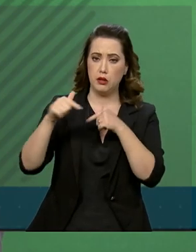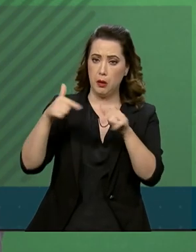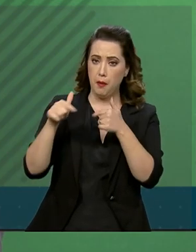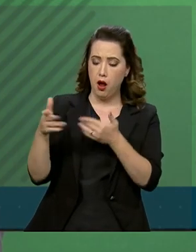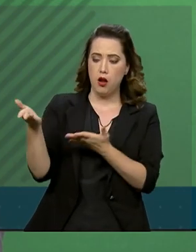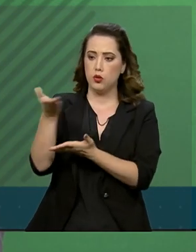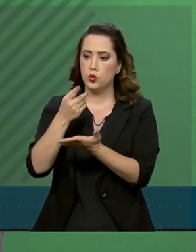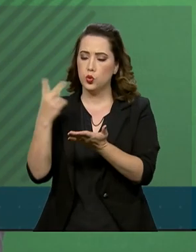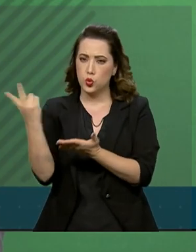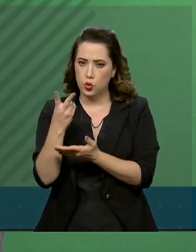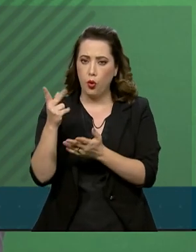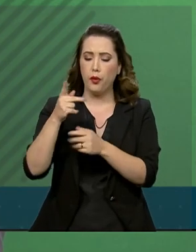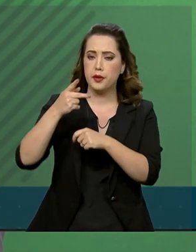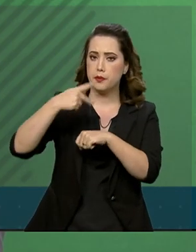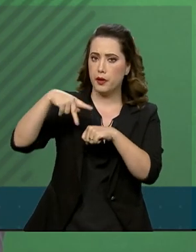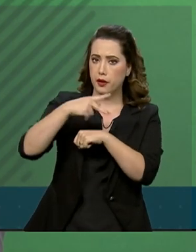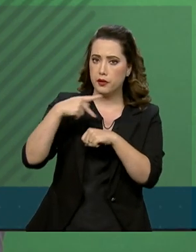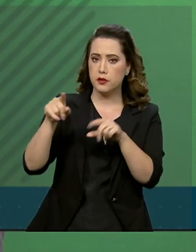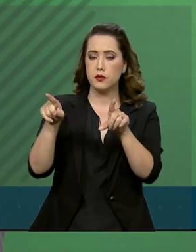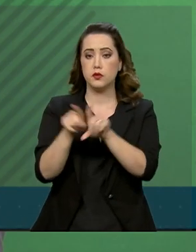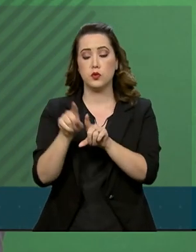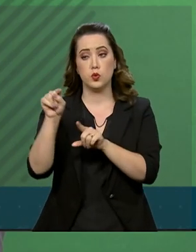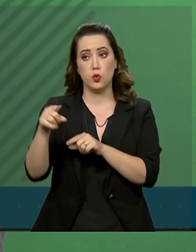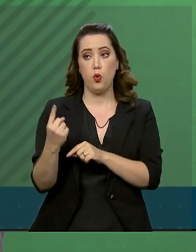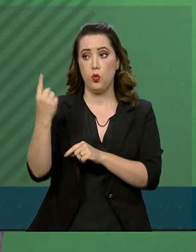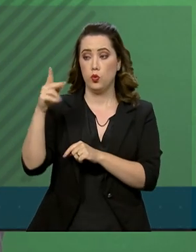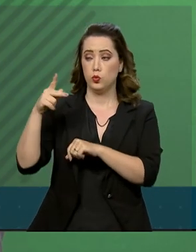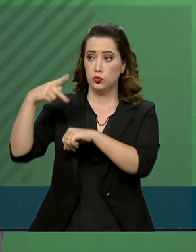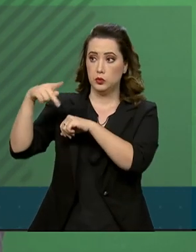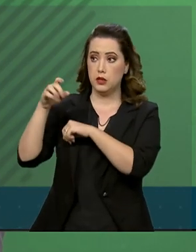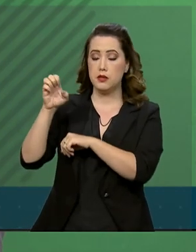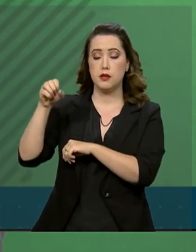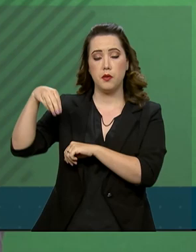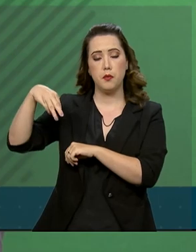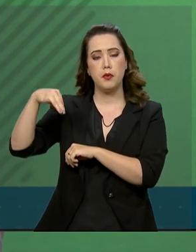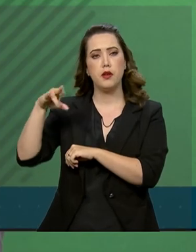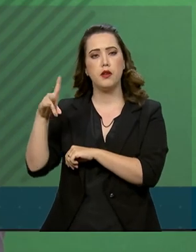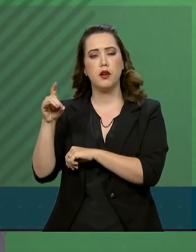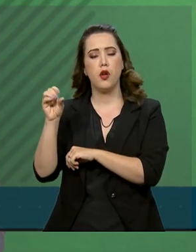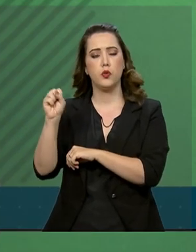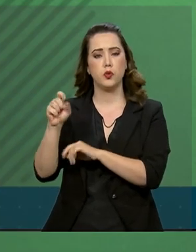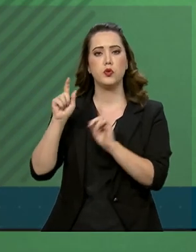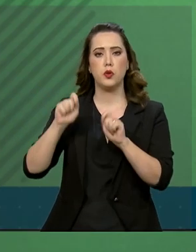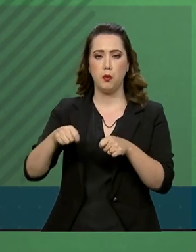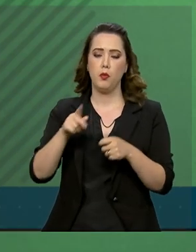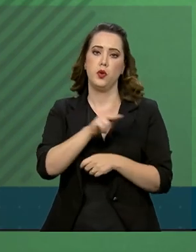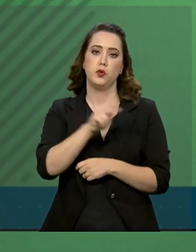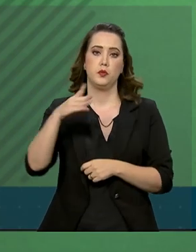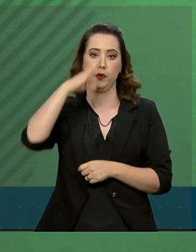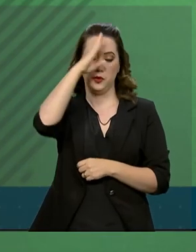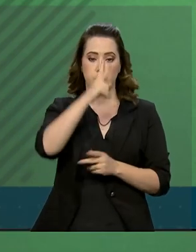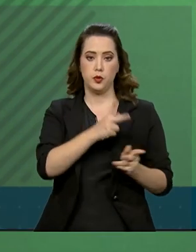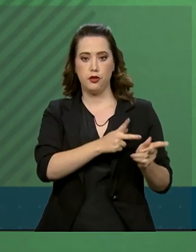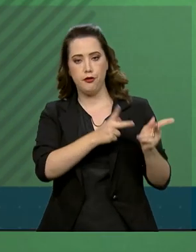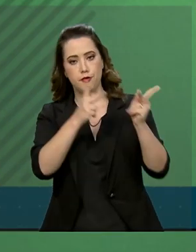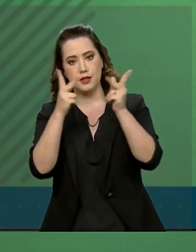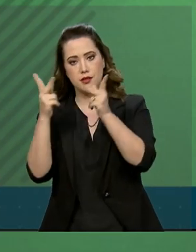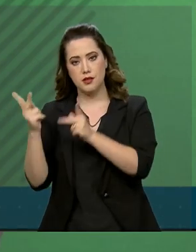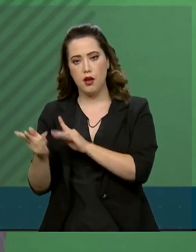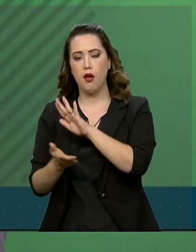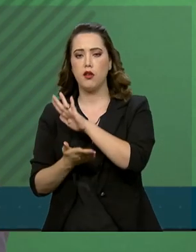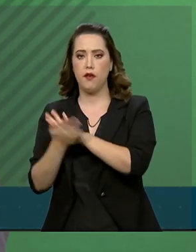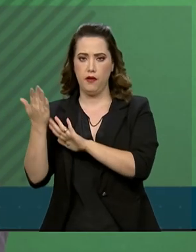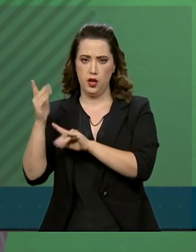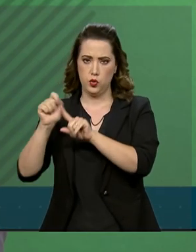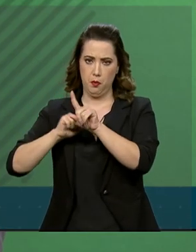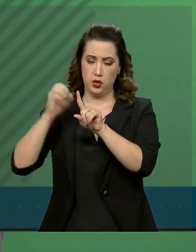confirmação dos Emirados Árabes como um dos países a serem visitados pelo senhor presidente na viagem